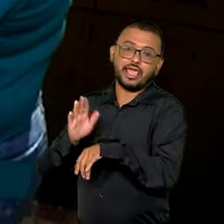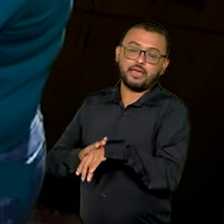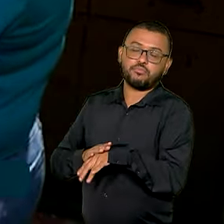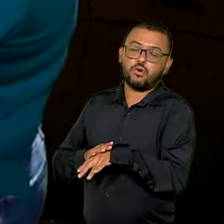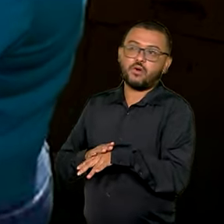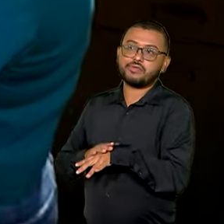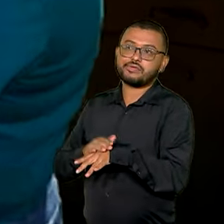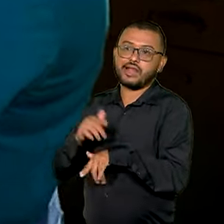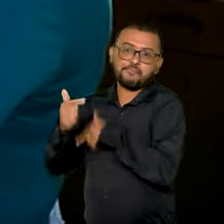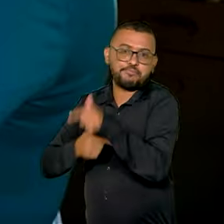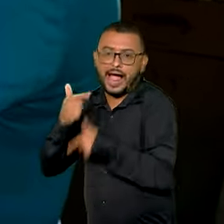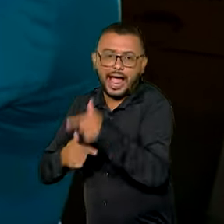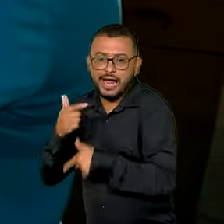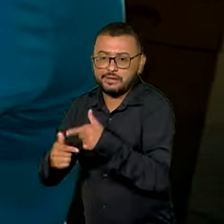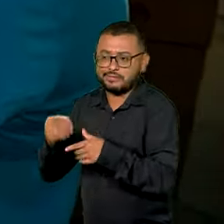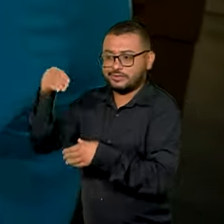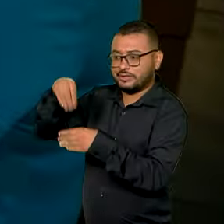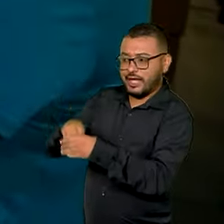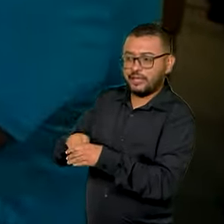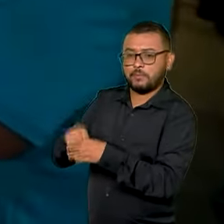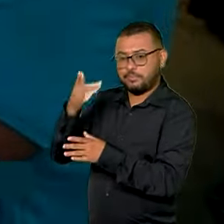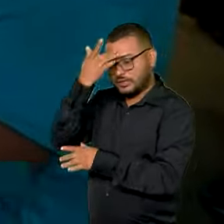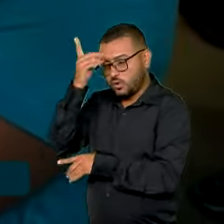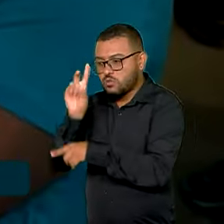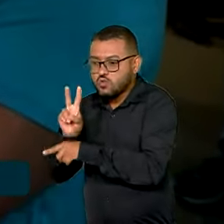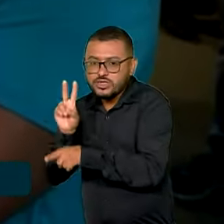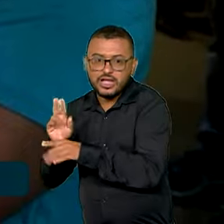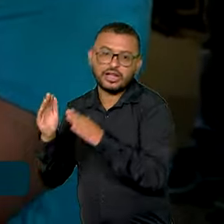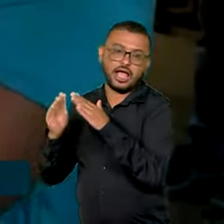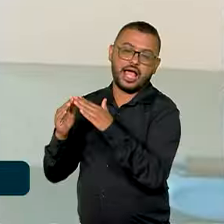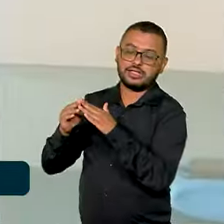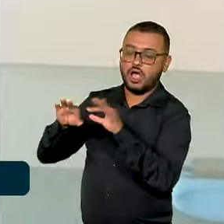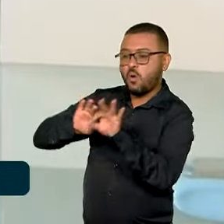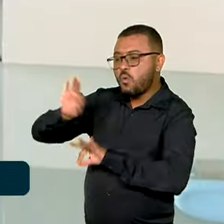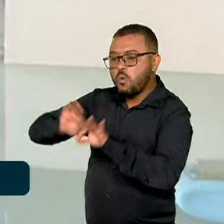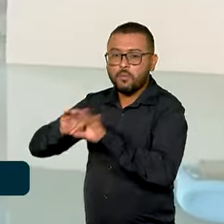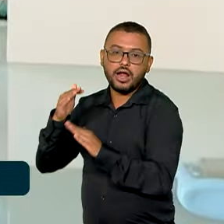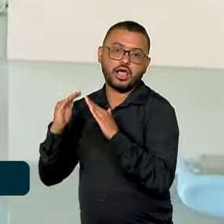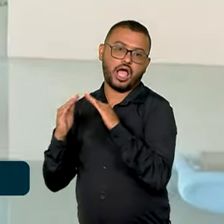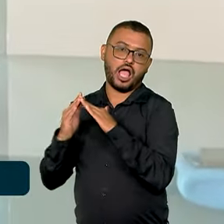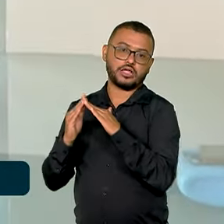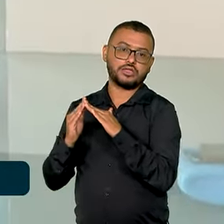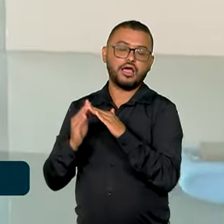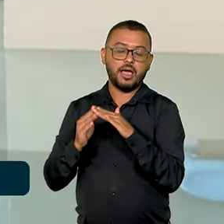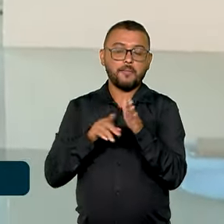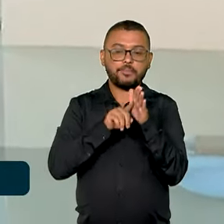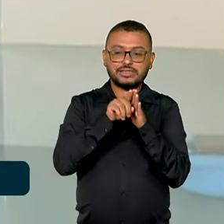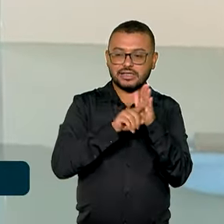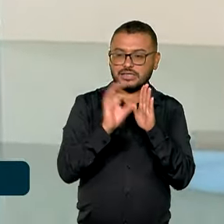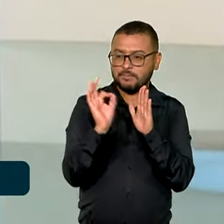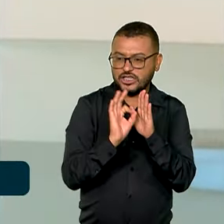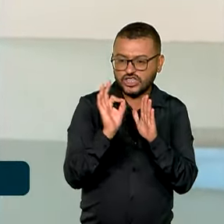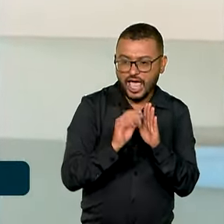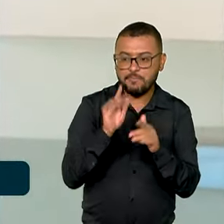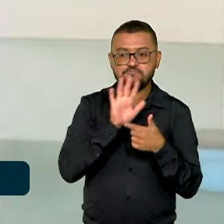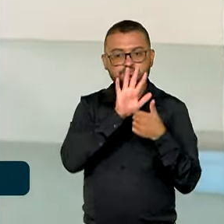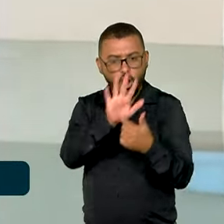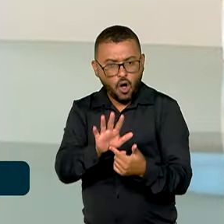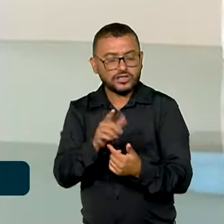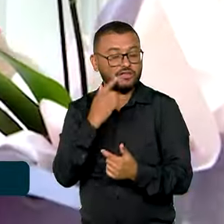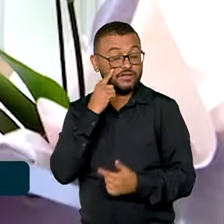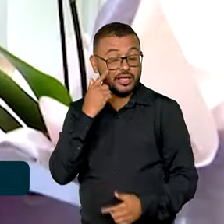usado por homens cuidando de pessoas e com afazeres domésticos. É o que afirma o IBGE. Segundo a pesquisa, em